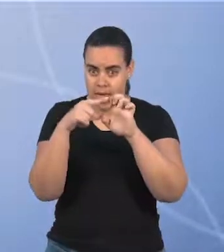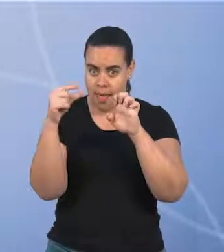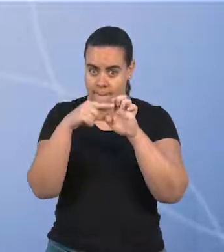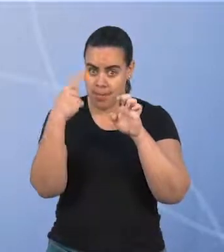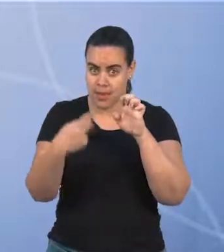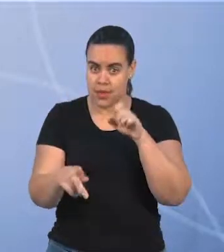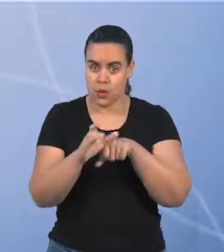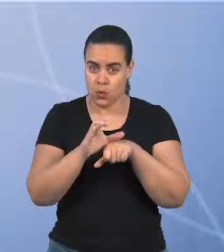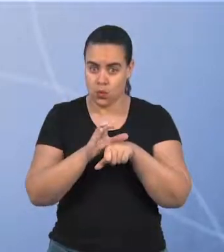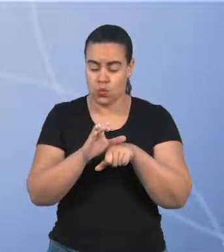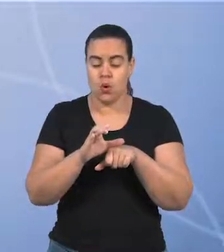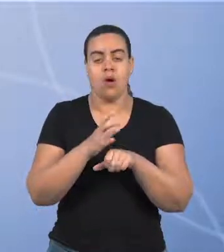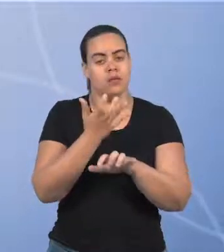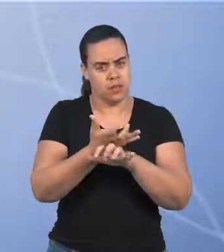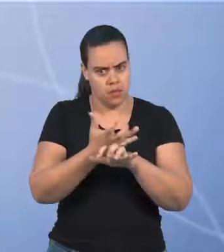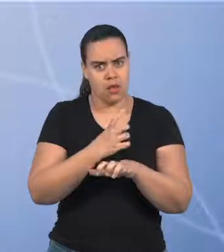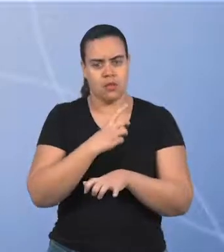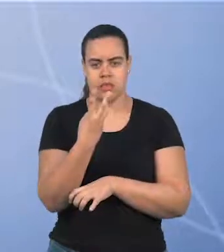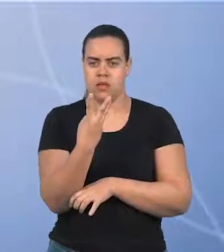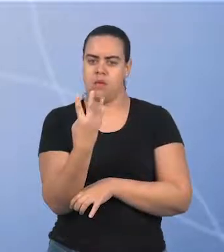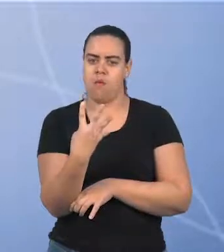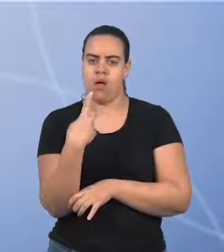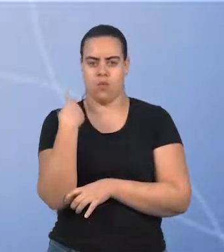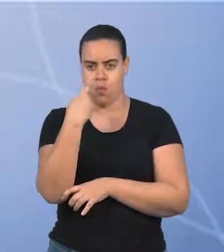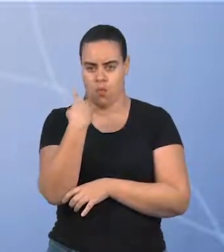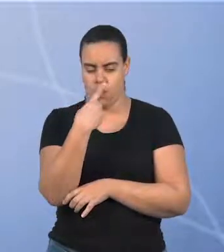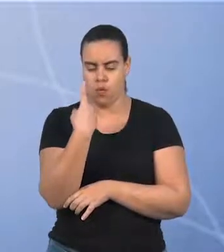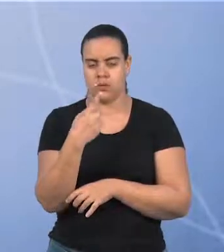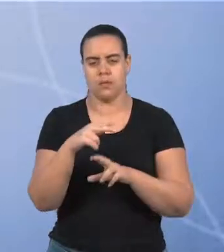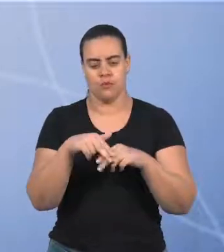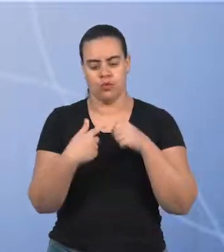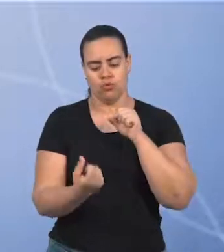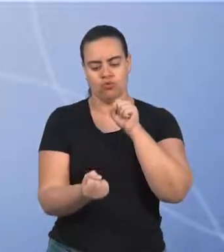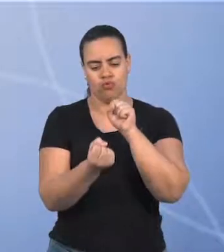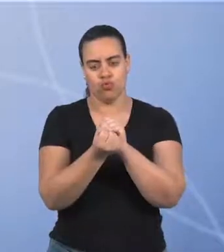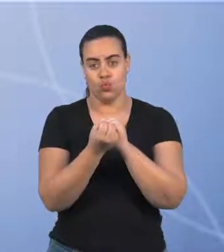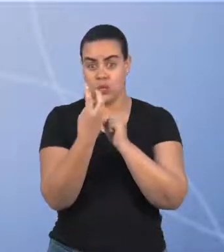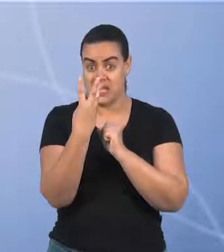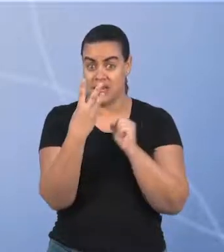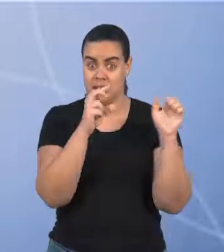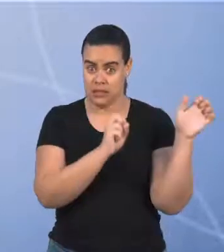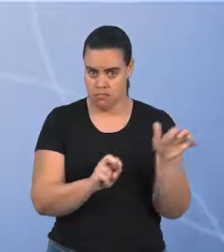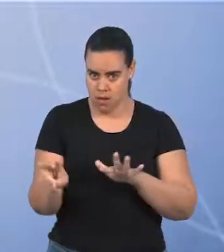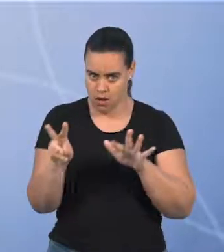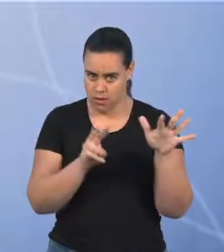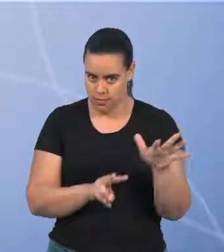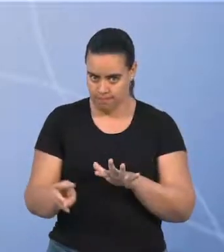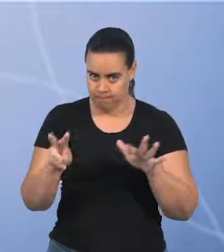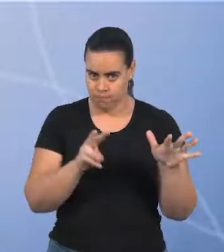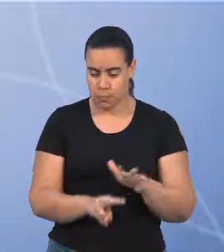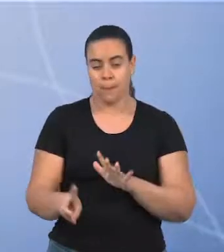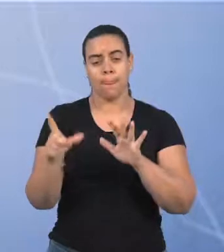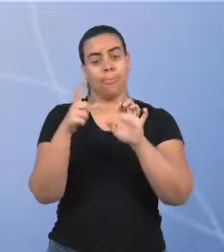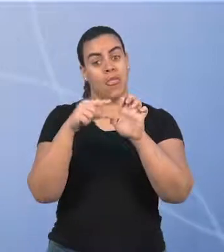disciplina dispõe de 34 horas e para isso estaremos juntos por três semanas. A emenda indica essa abertura da qual